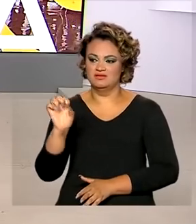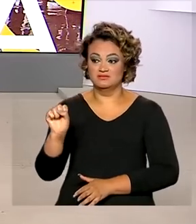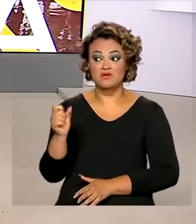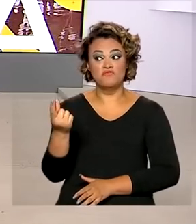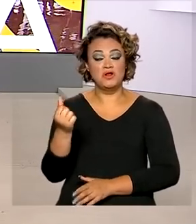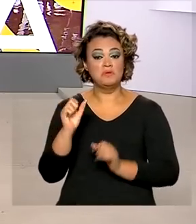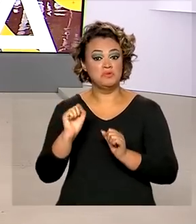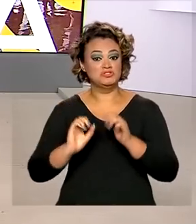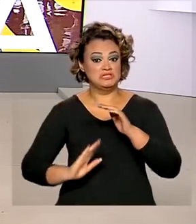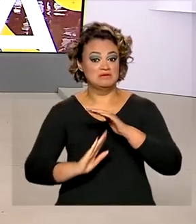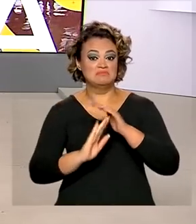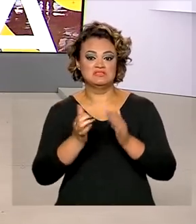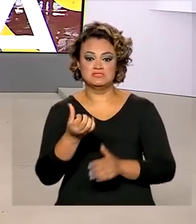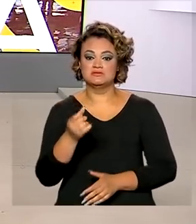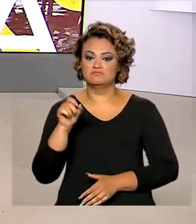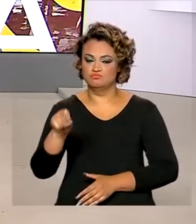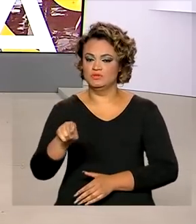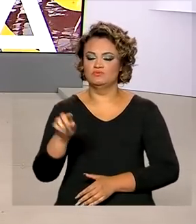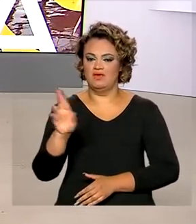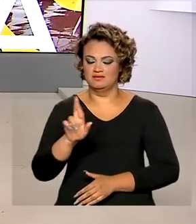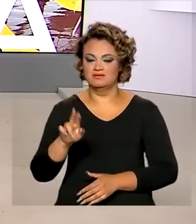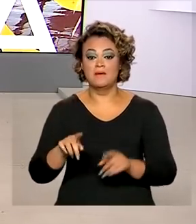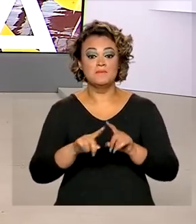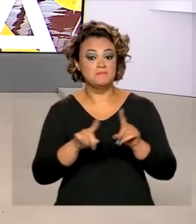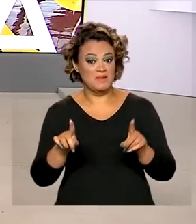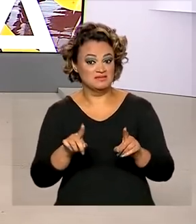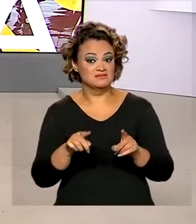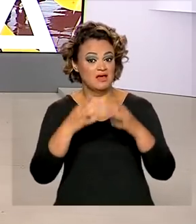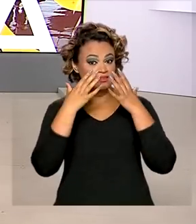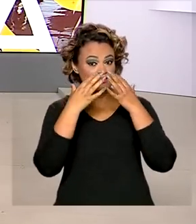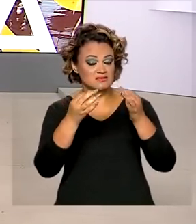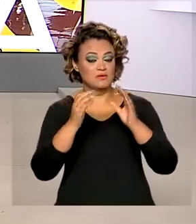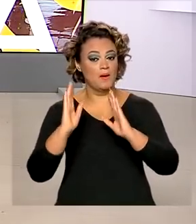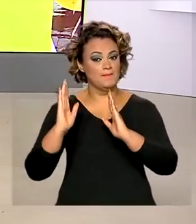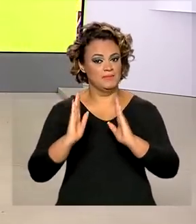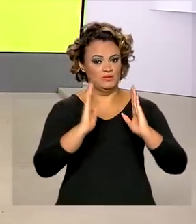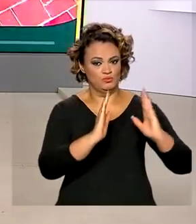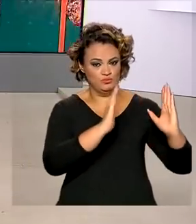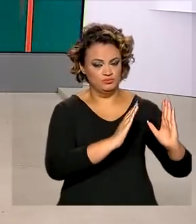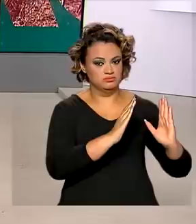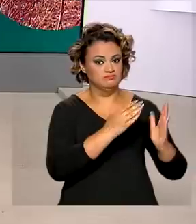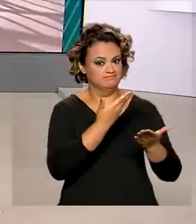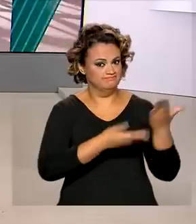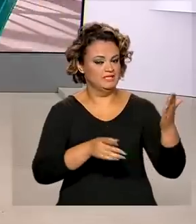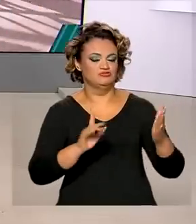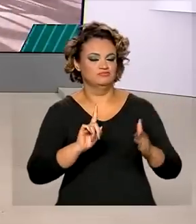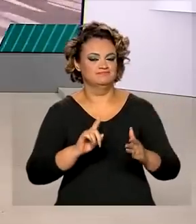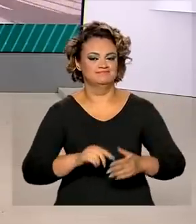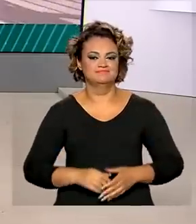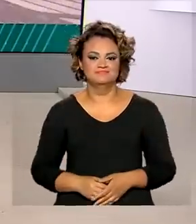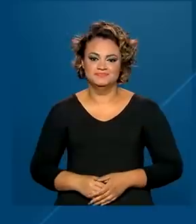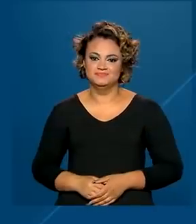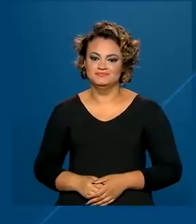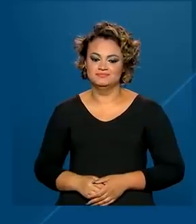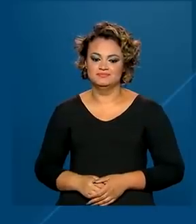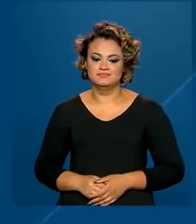pode chegar a R$ mil, mas é preciso ficar atento aos prazos para não perder o benefício.